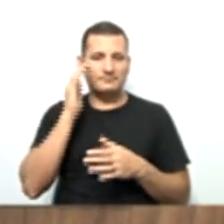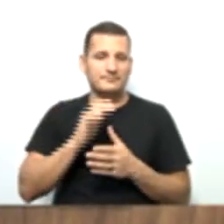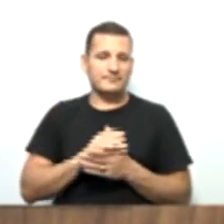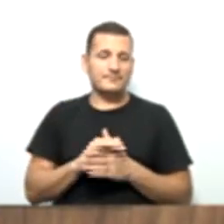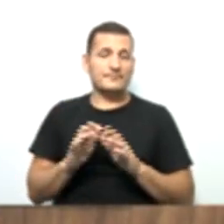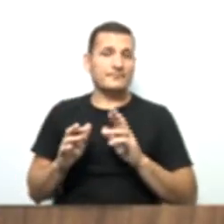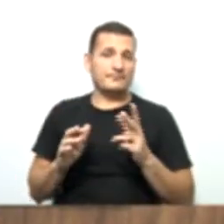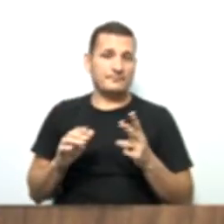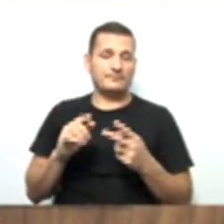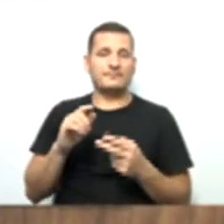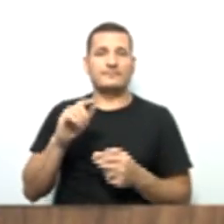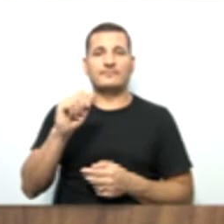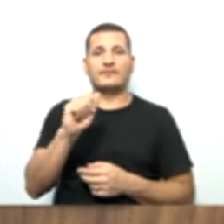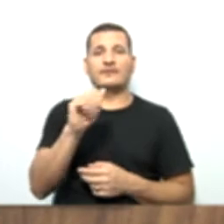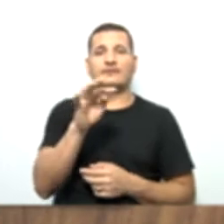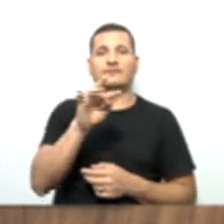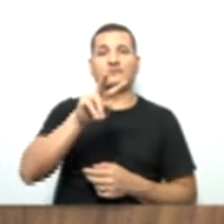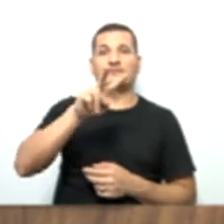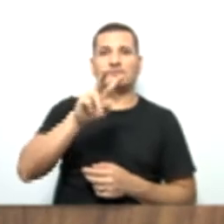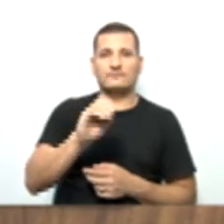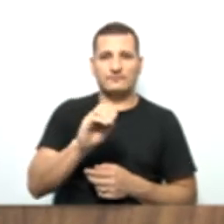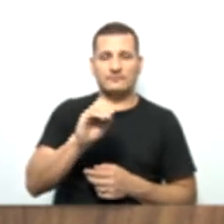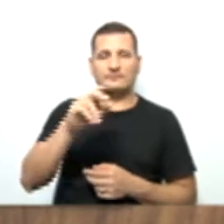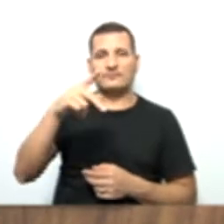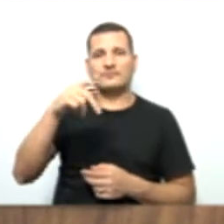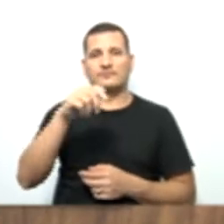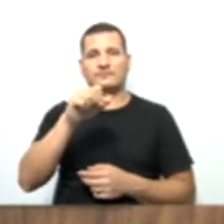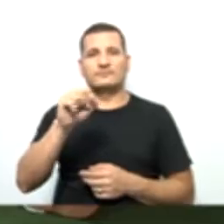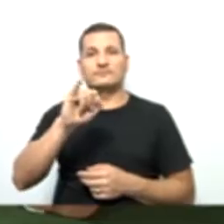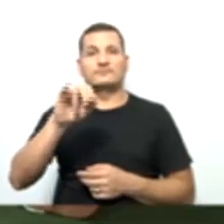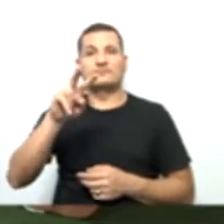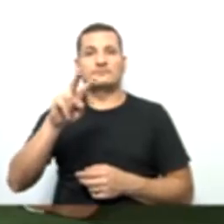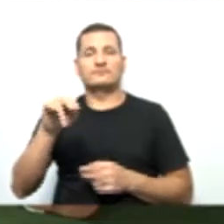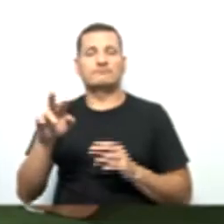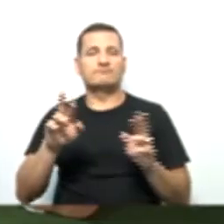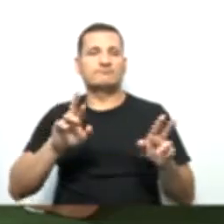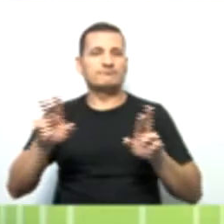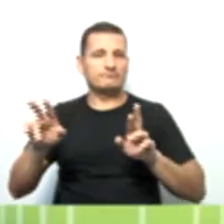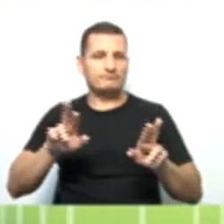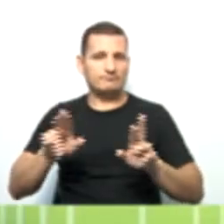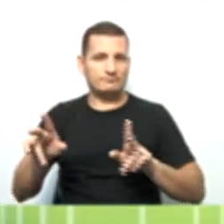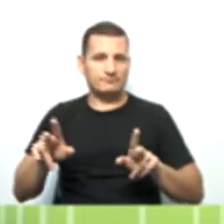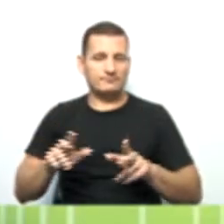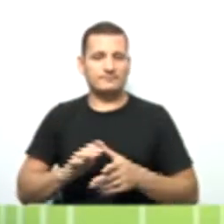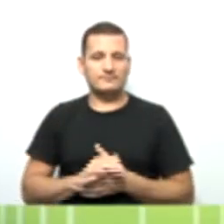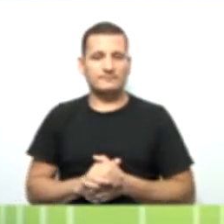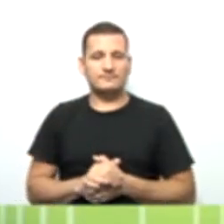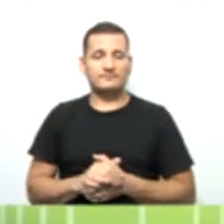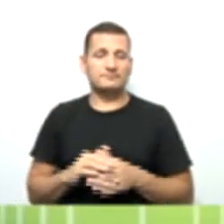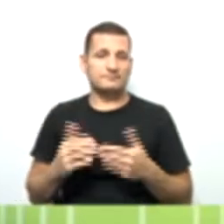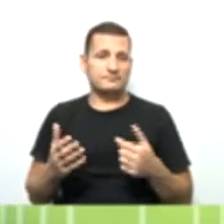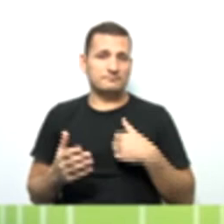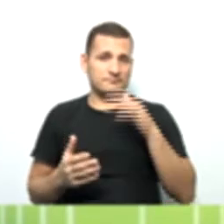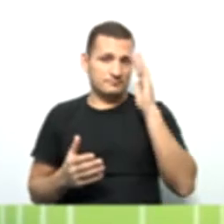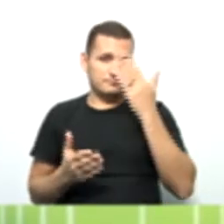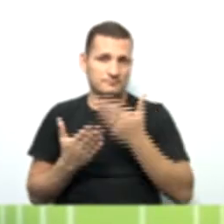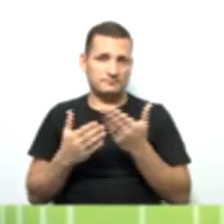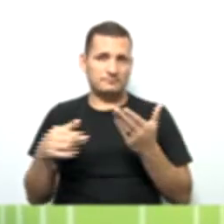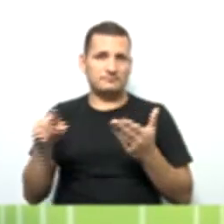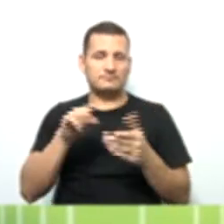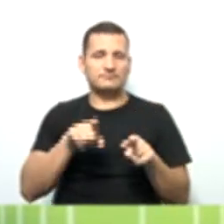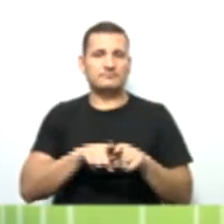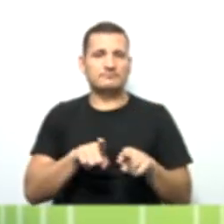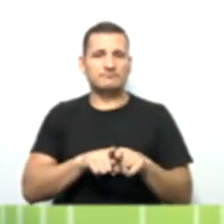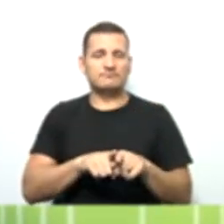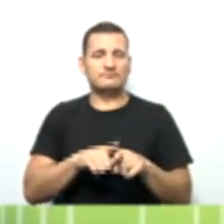entre as contas do ativo e as contas do passivo. Muito bem. Então, eu creio que vocês também conseguiram